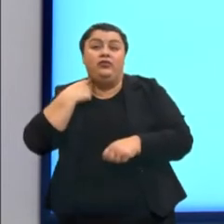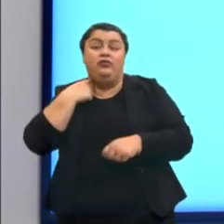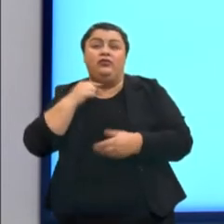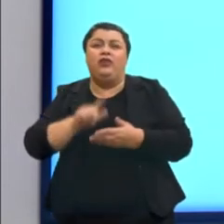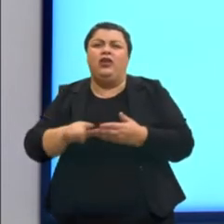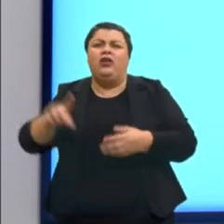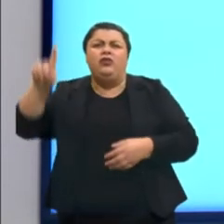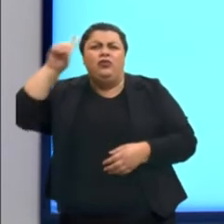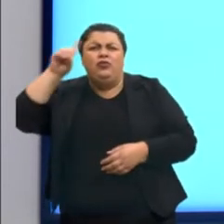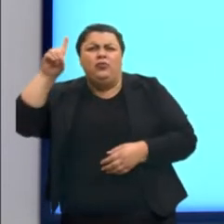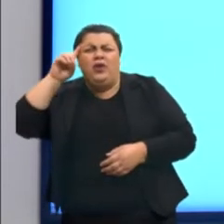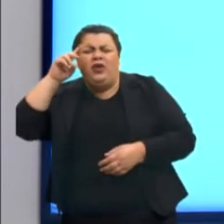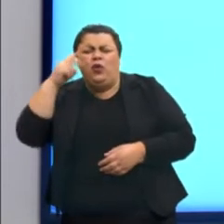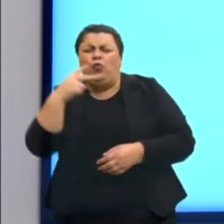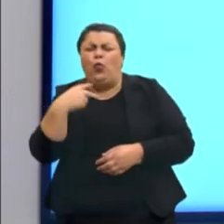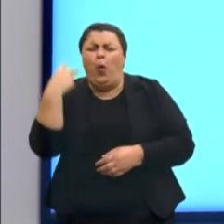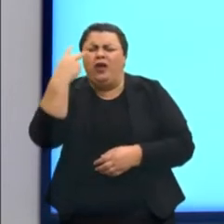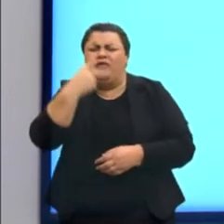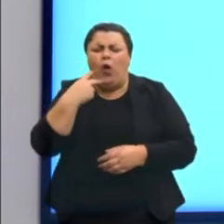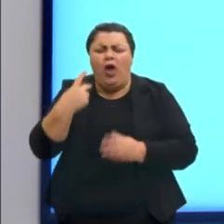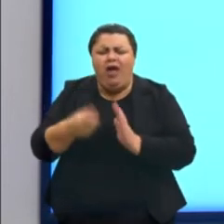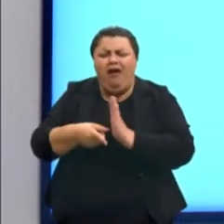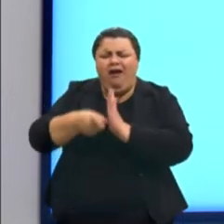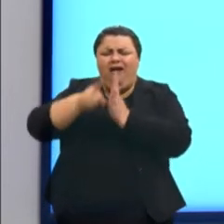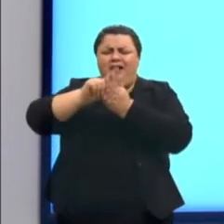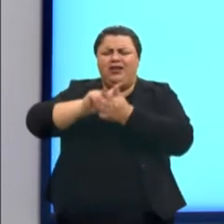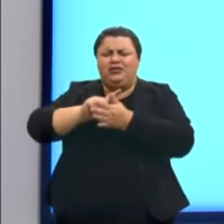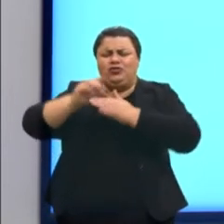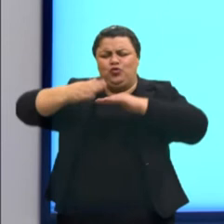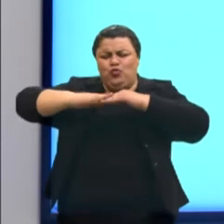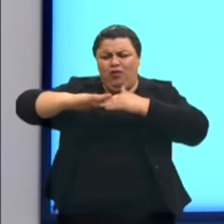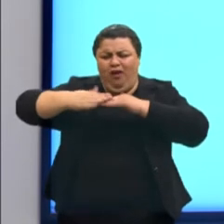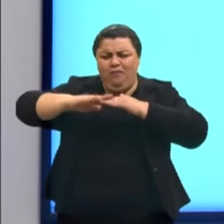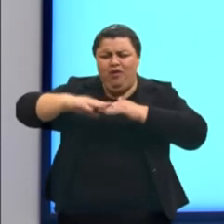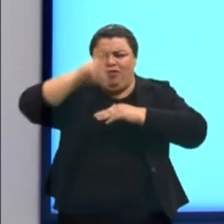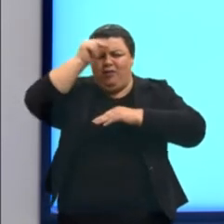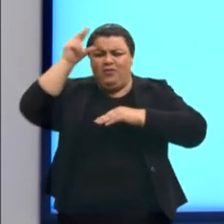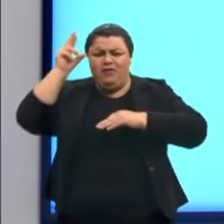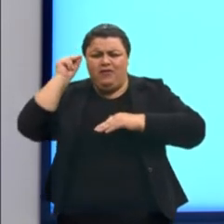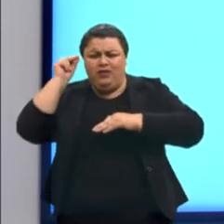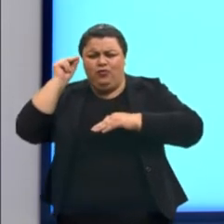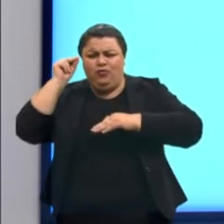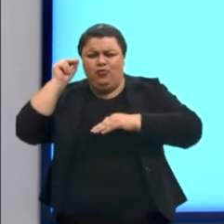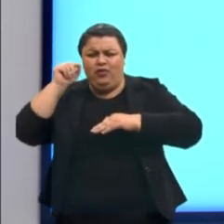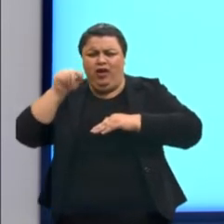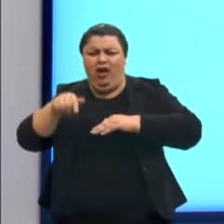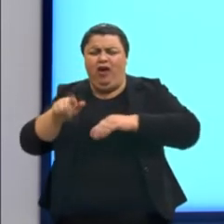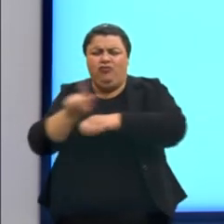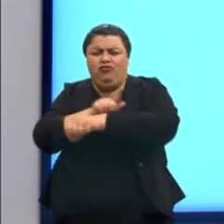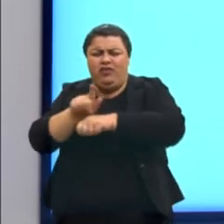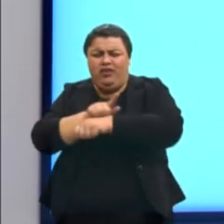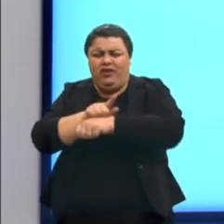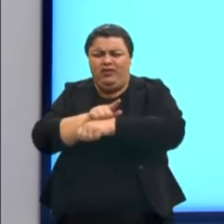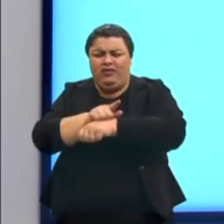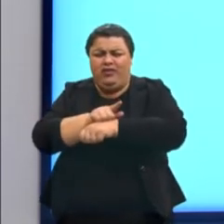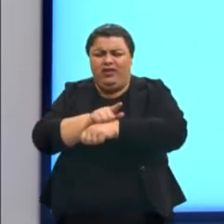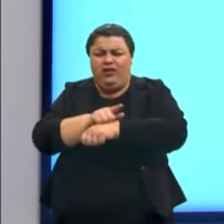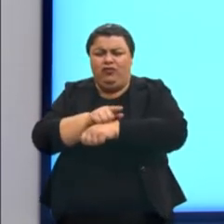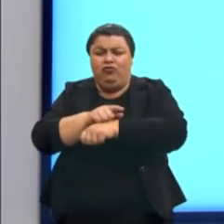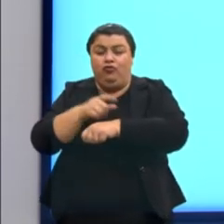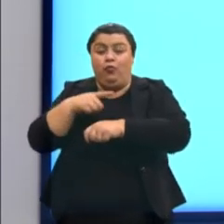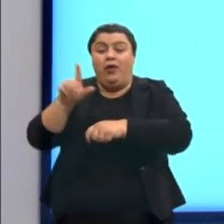Diariamente, duas horas antes da chegada do caminhão da prefeitura, a gerência de uma das filiais do